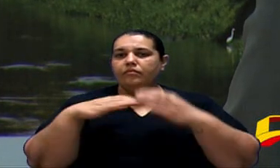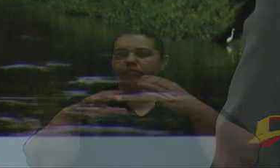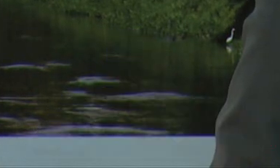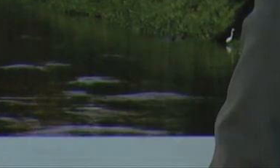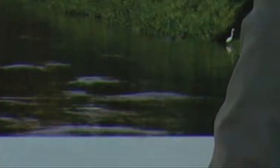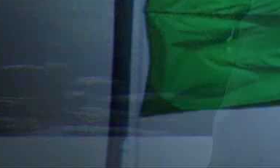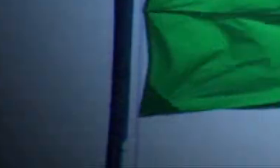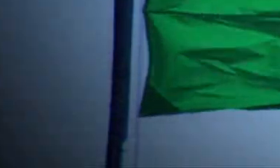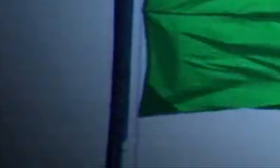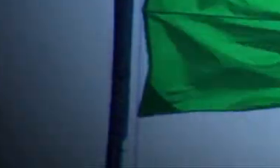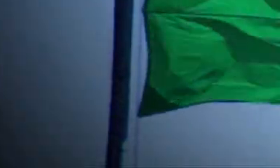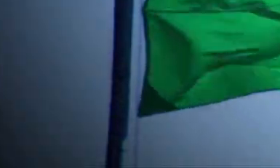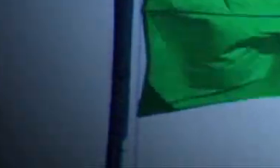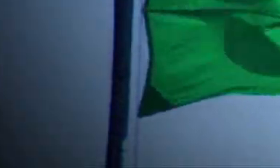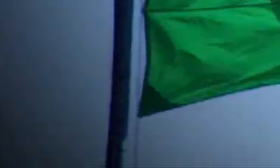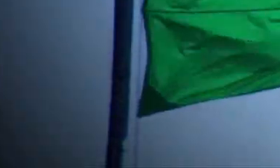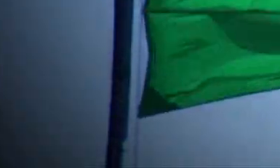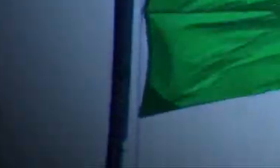nacional.